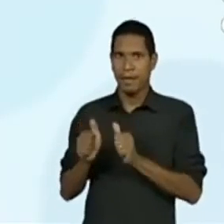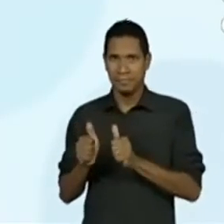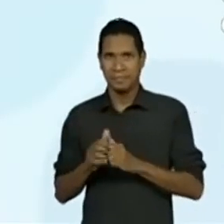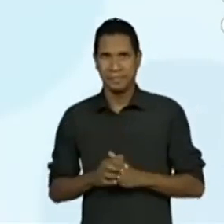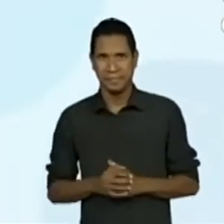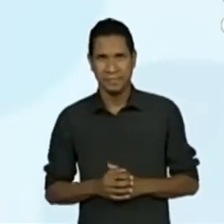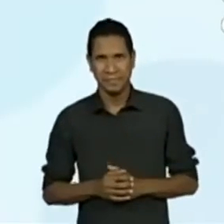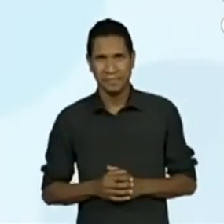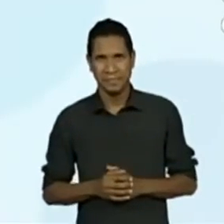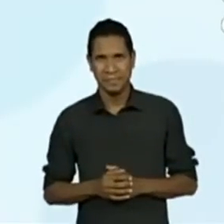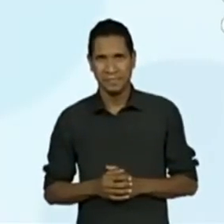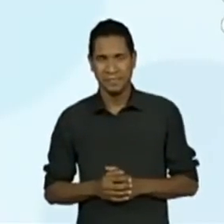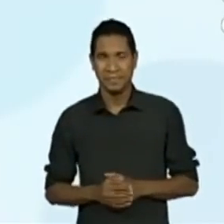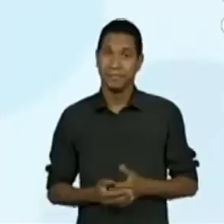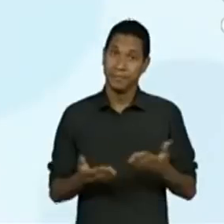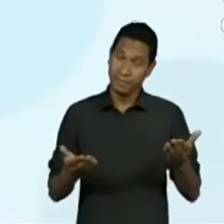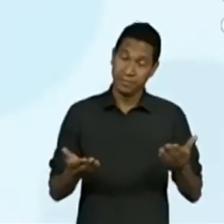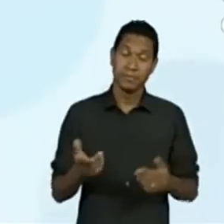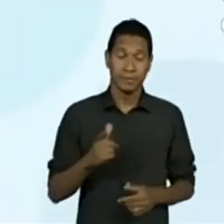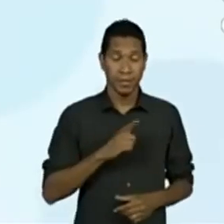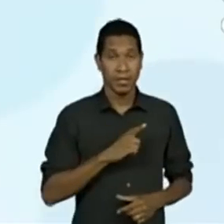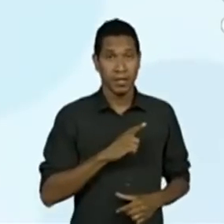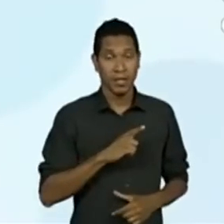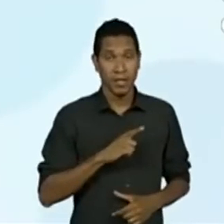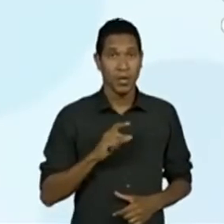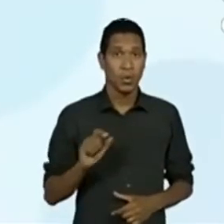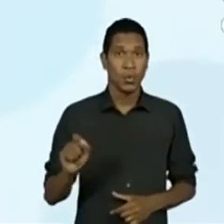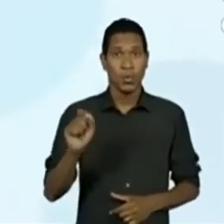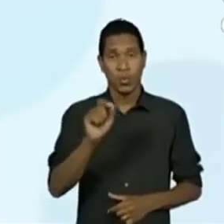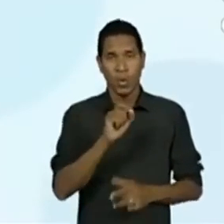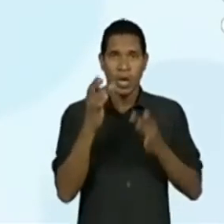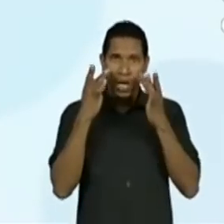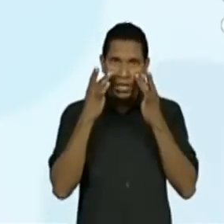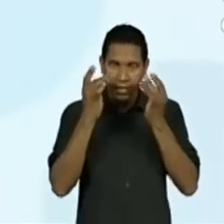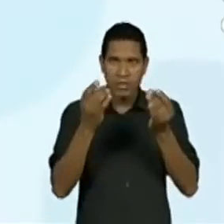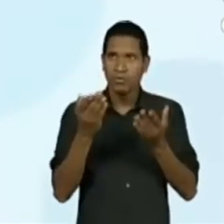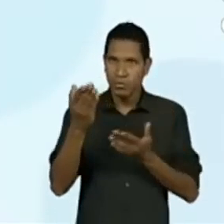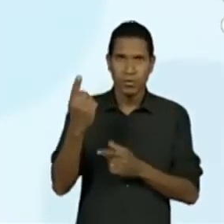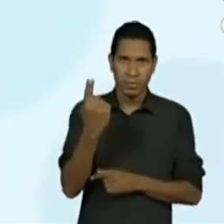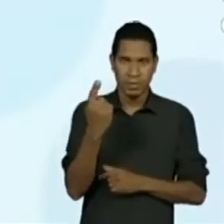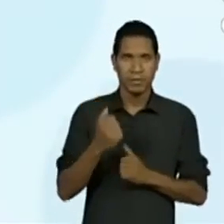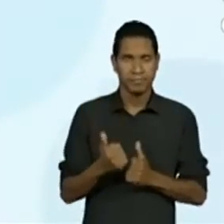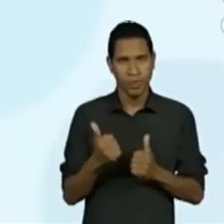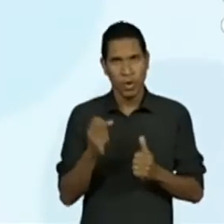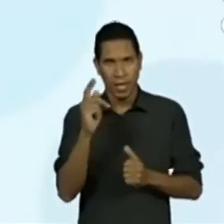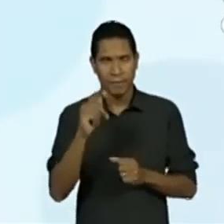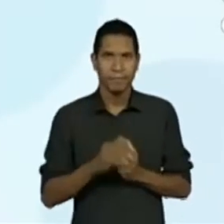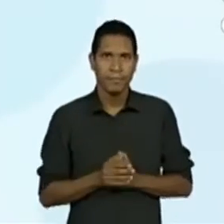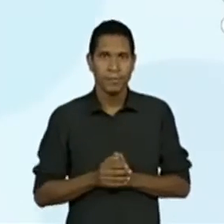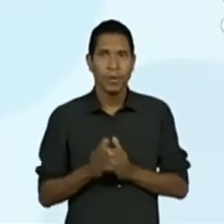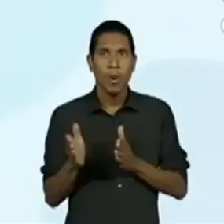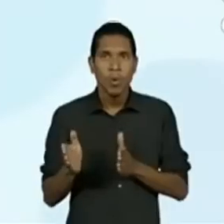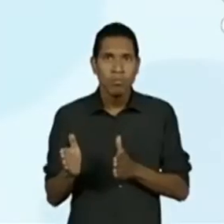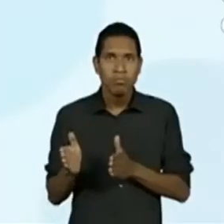Pronto. Isso que nós temos de... Que chamou a atenção de vocês no primeiro. Agora no segundo.